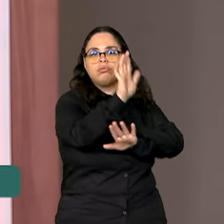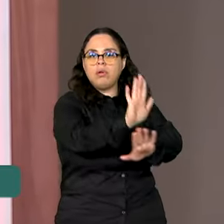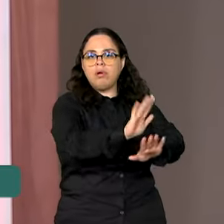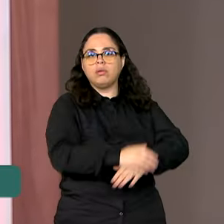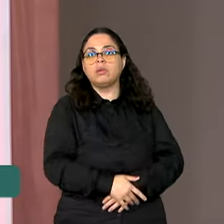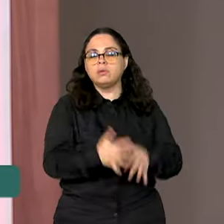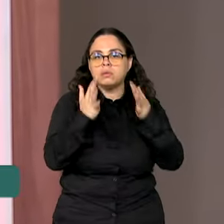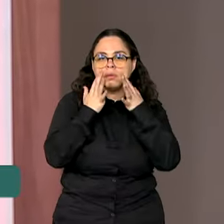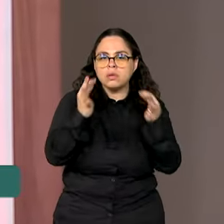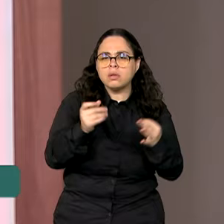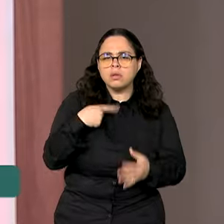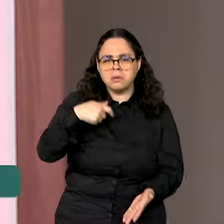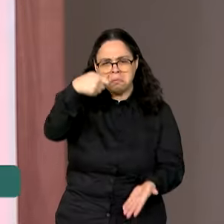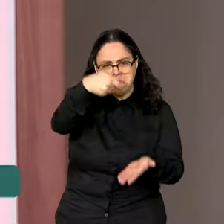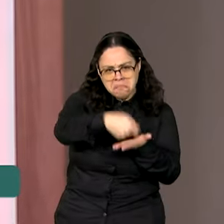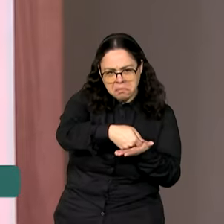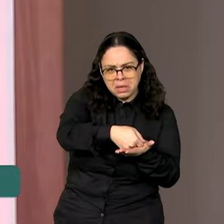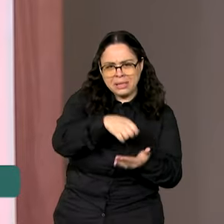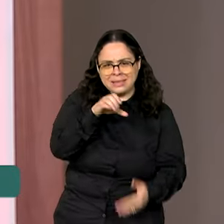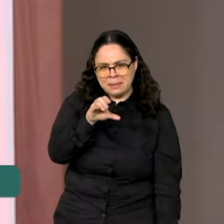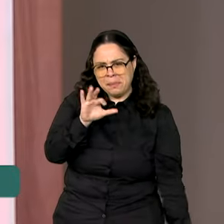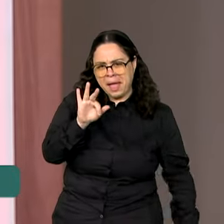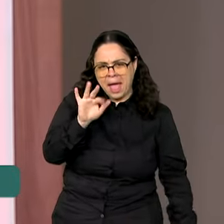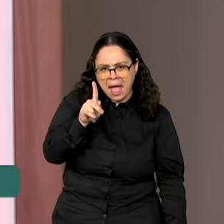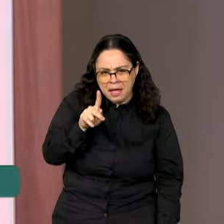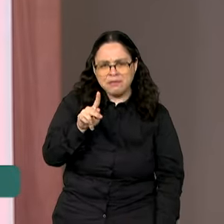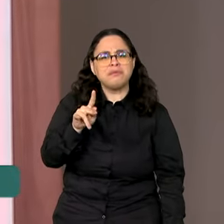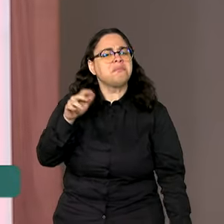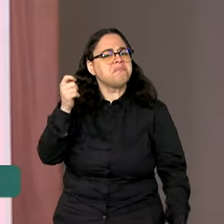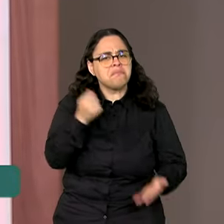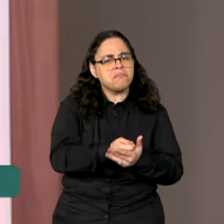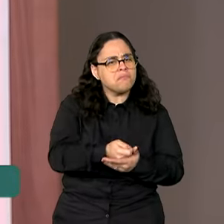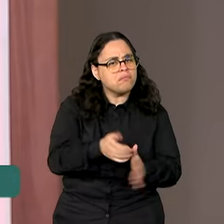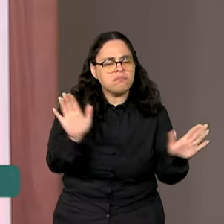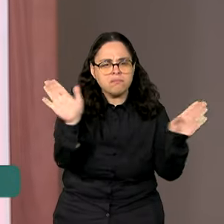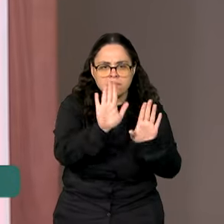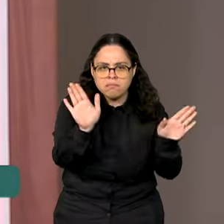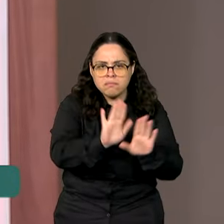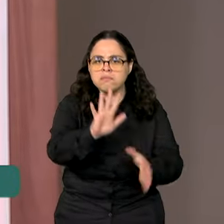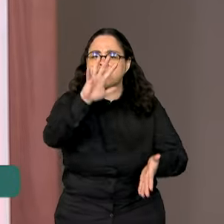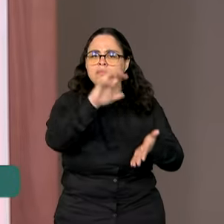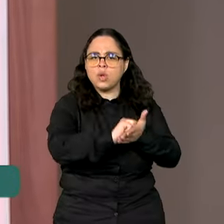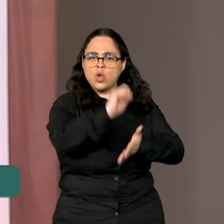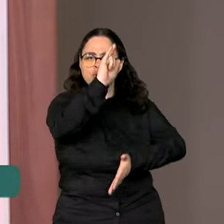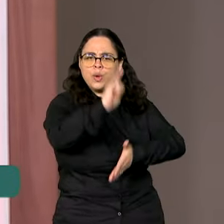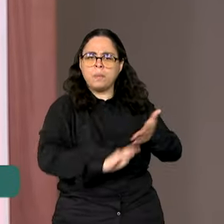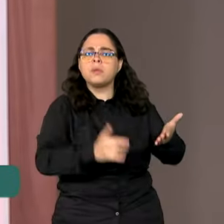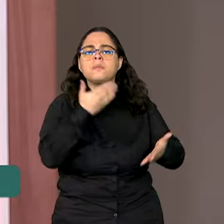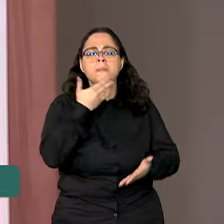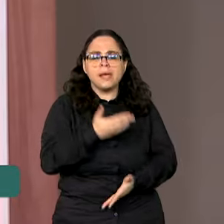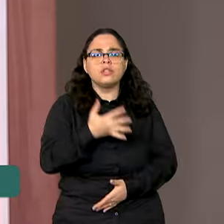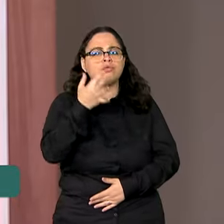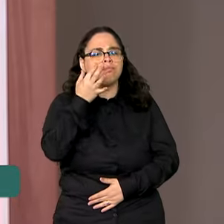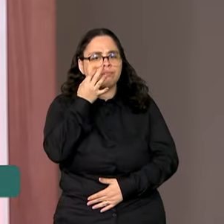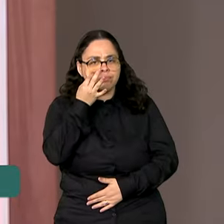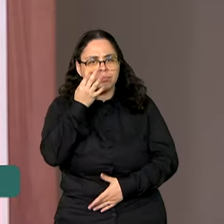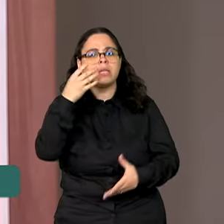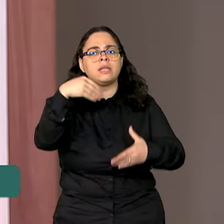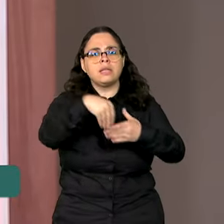Atenção, não existe taxa para tirar CPF. A inscrição para pedir o documento pode ser feita